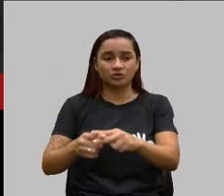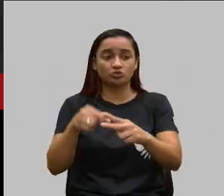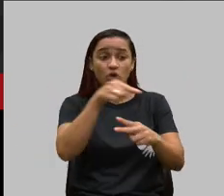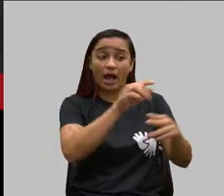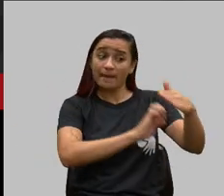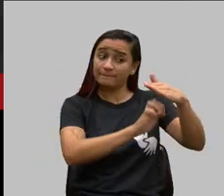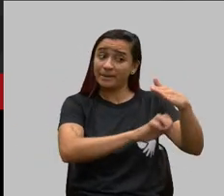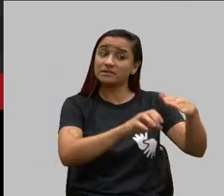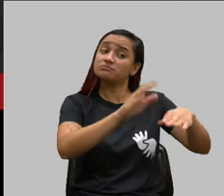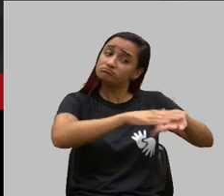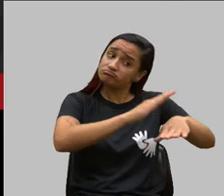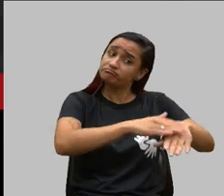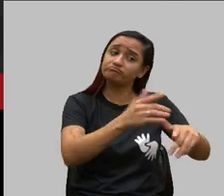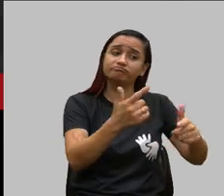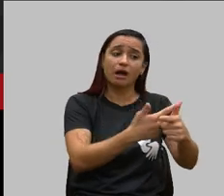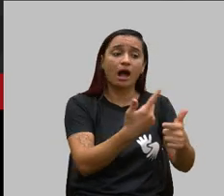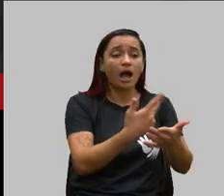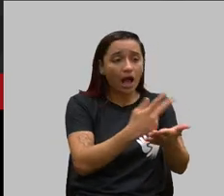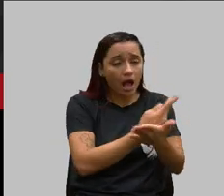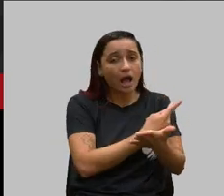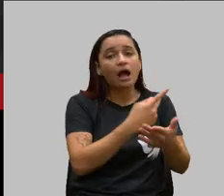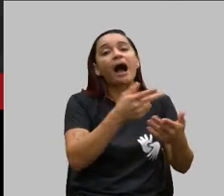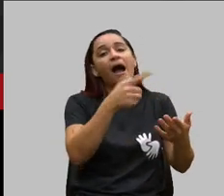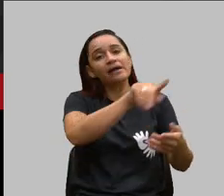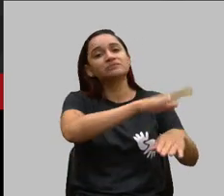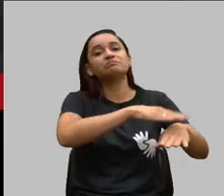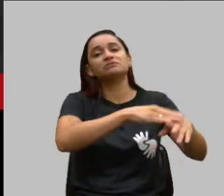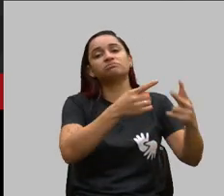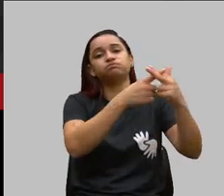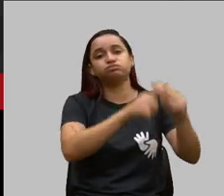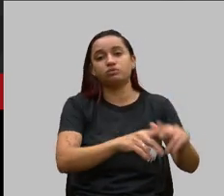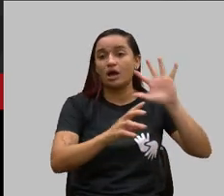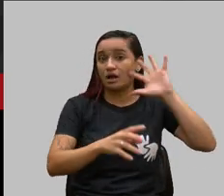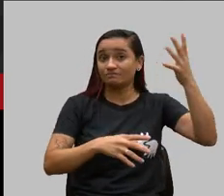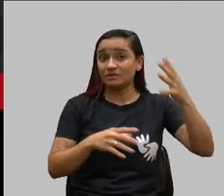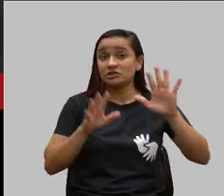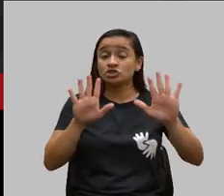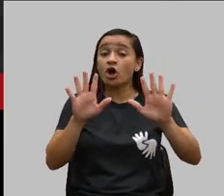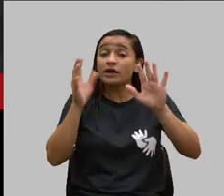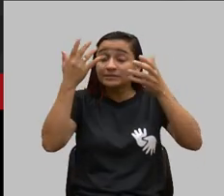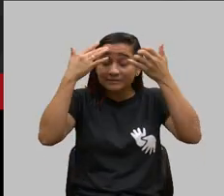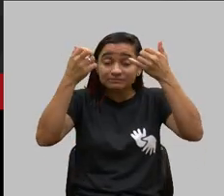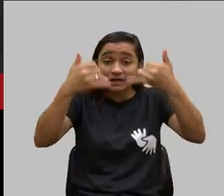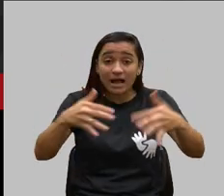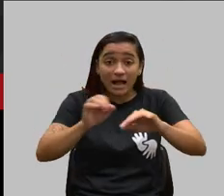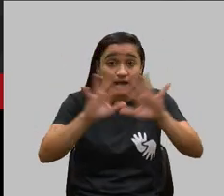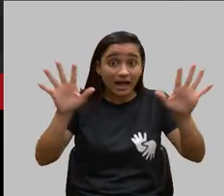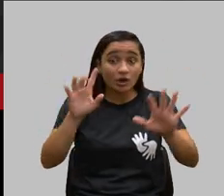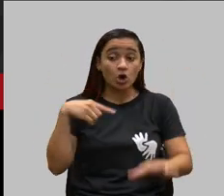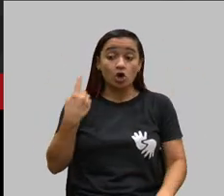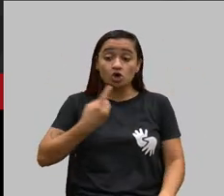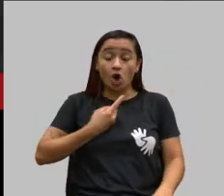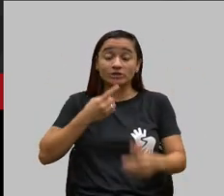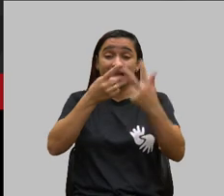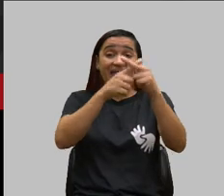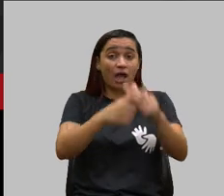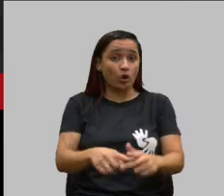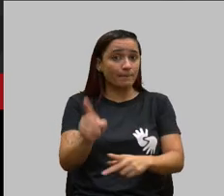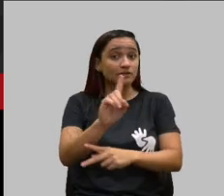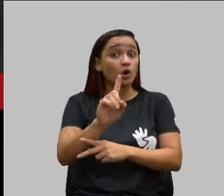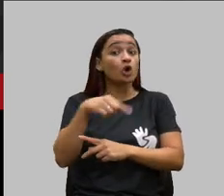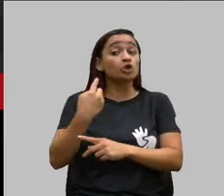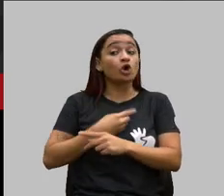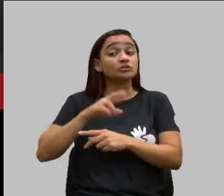providências. É só para ficar claro que não é que a agência não regulamente, ela não calcula o reajuste do valor